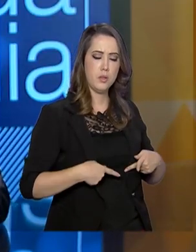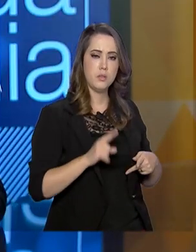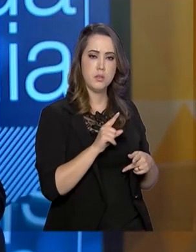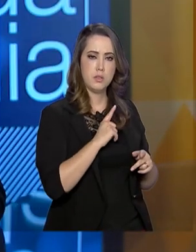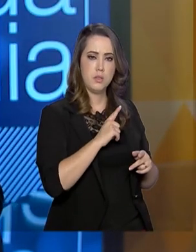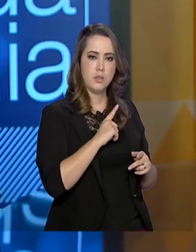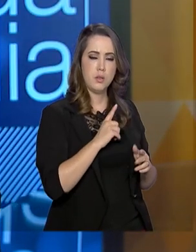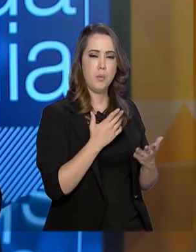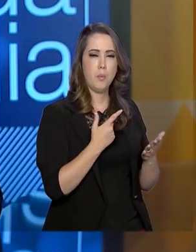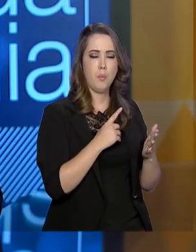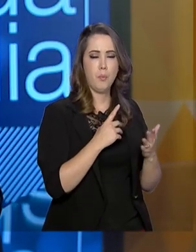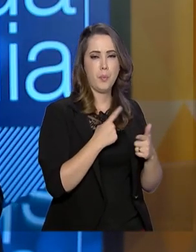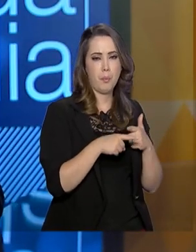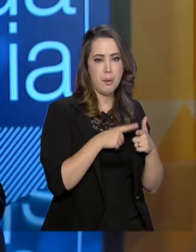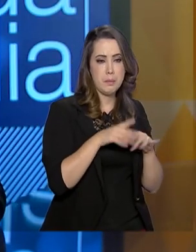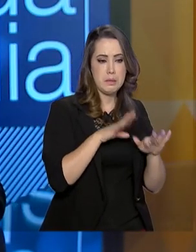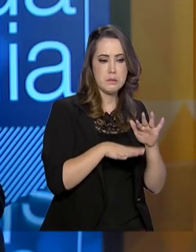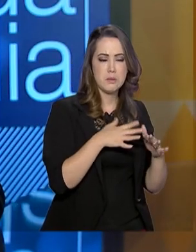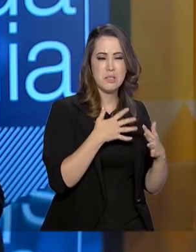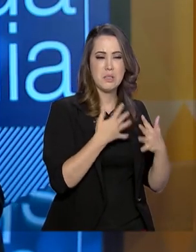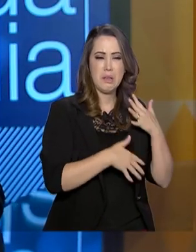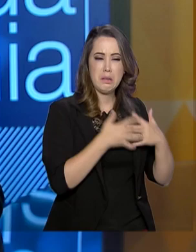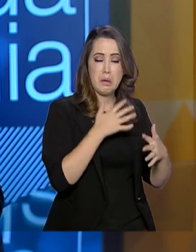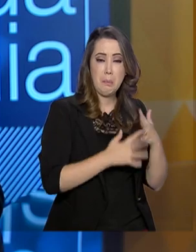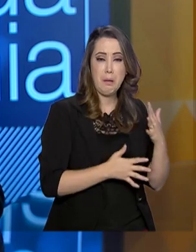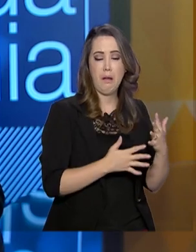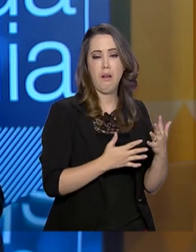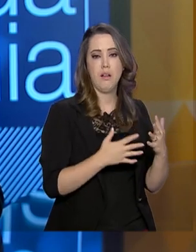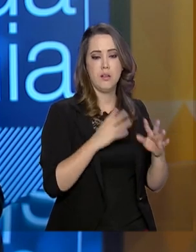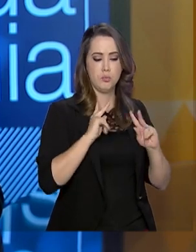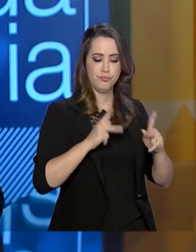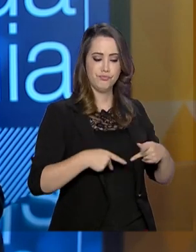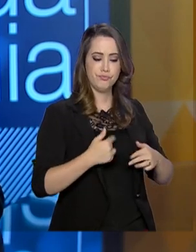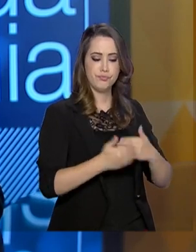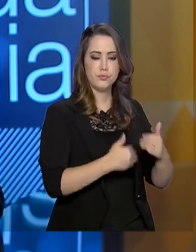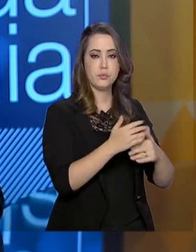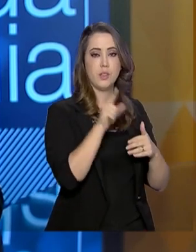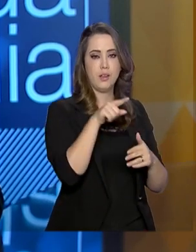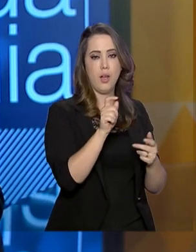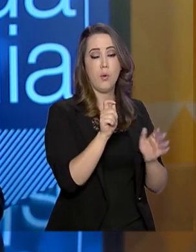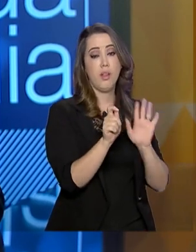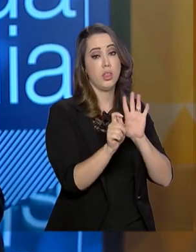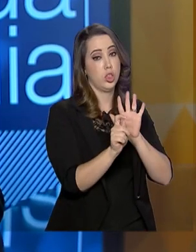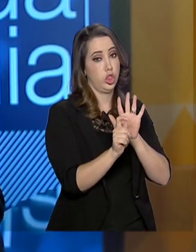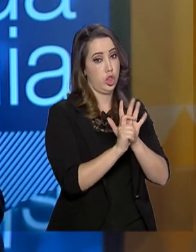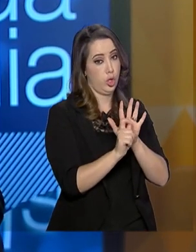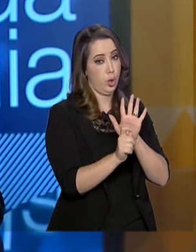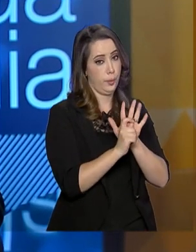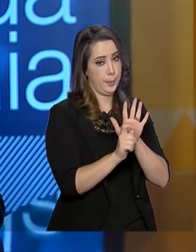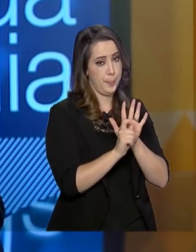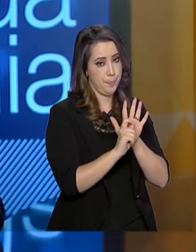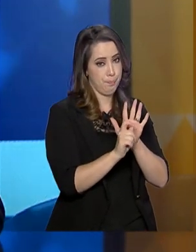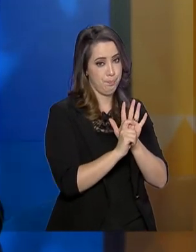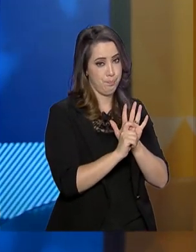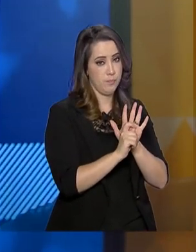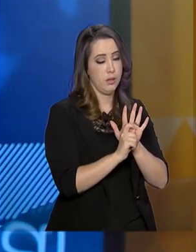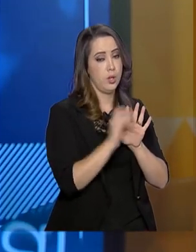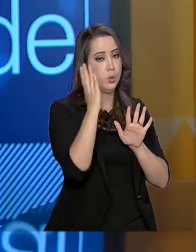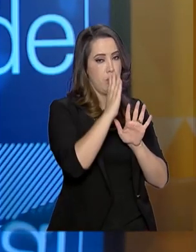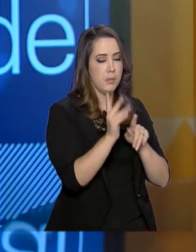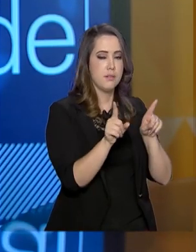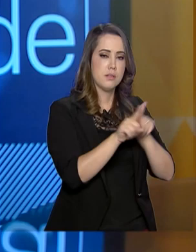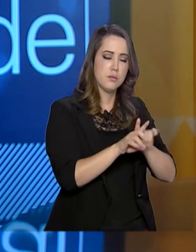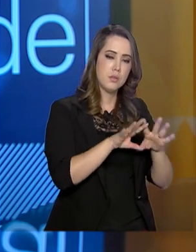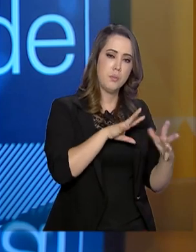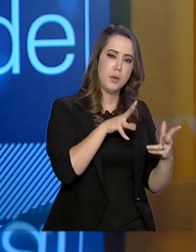questão que pode atrapalhar o desenvolvimento humano, que é a questão das drogas, isso no Brasil e no mundo. Em 11 de abril